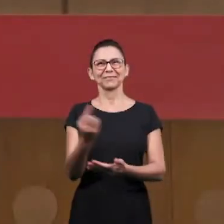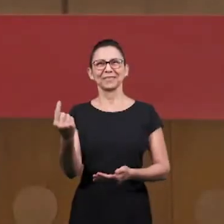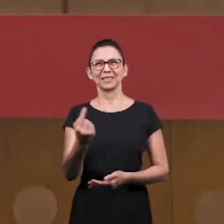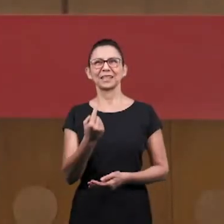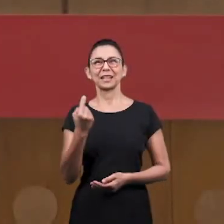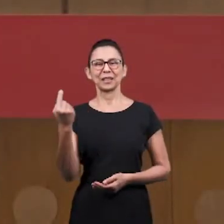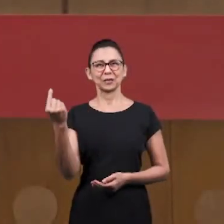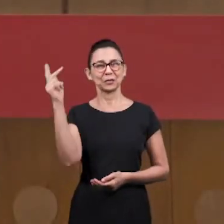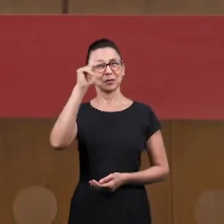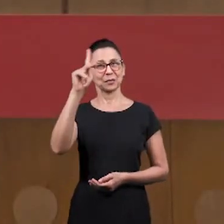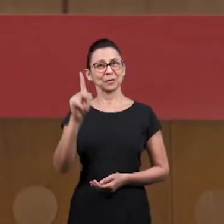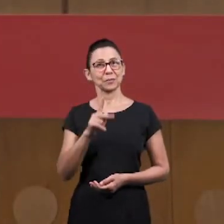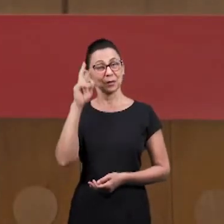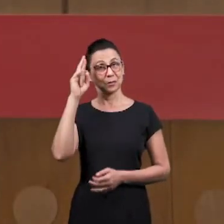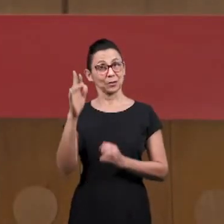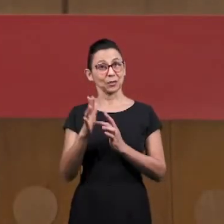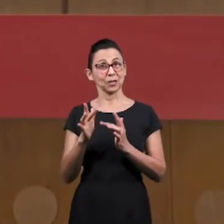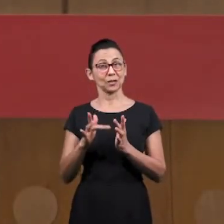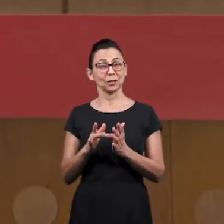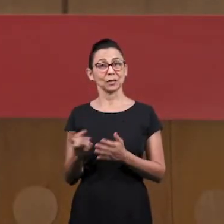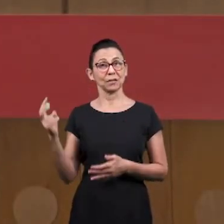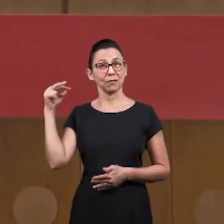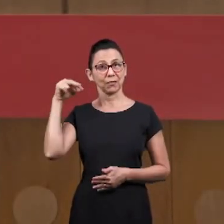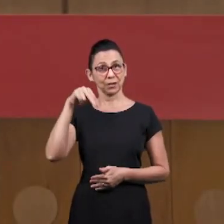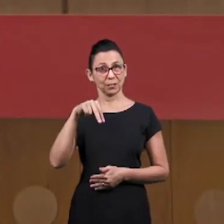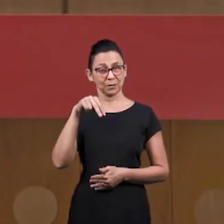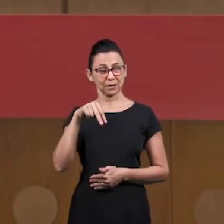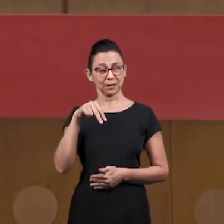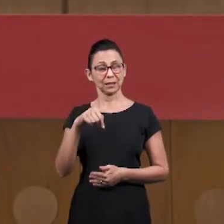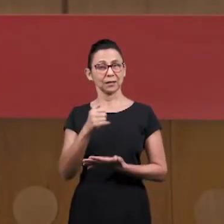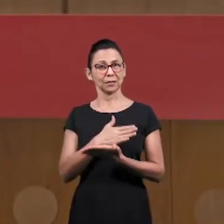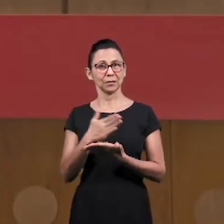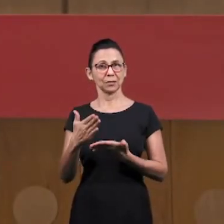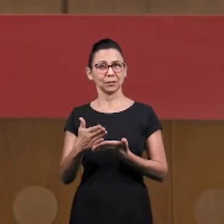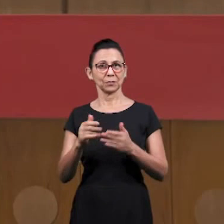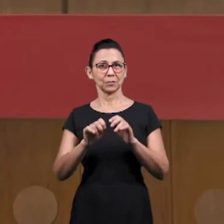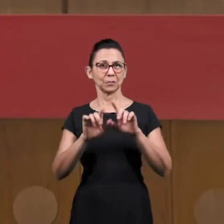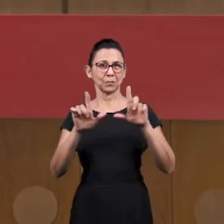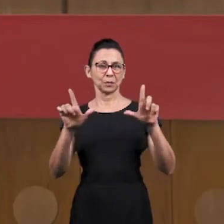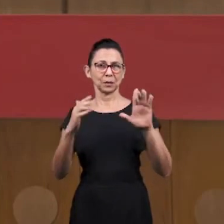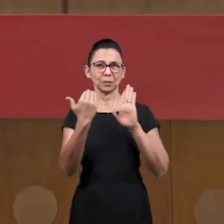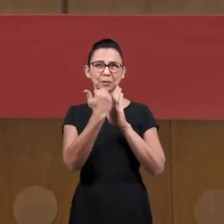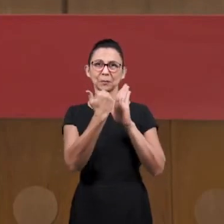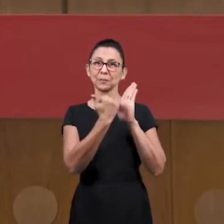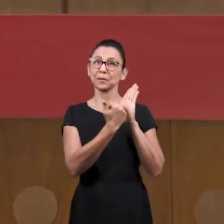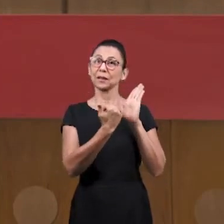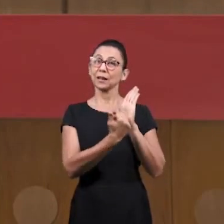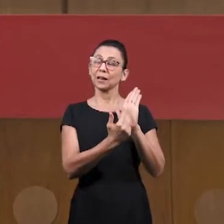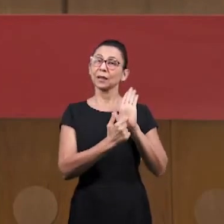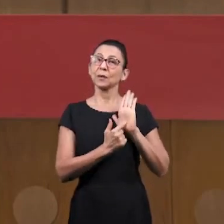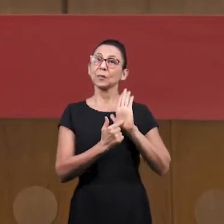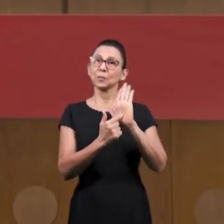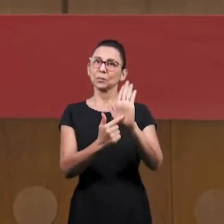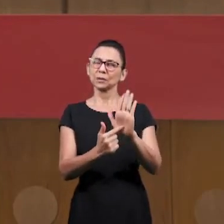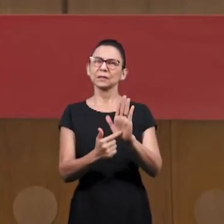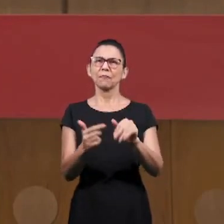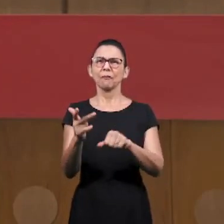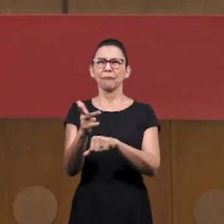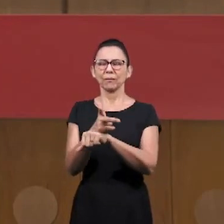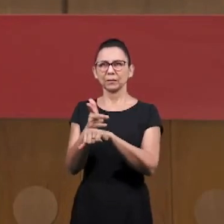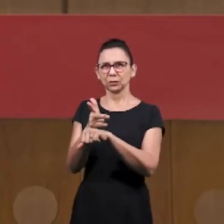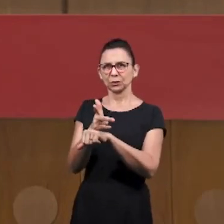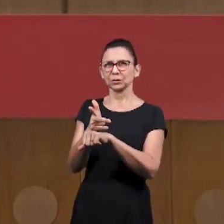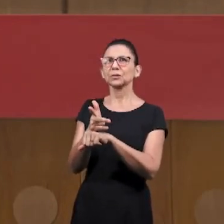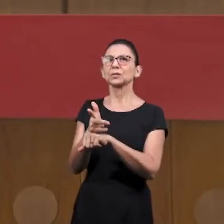Eu cumprimento a todos vocês com a Padre do Senhor Jesus, nós estamos aqui para iniciar a nossa programação de apresentação